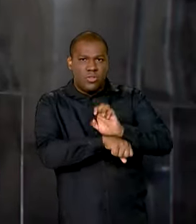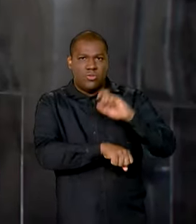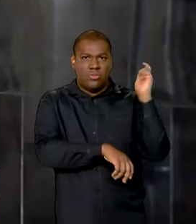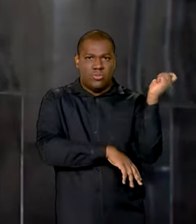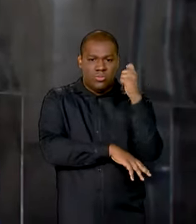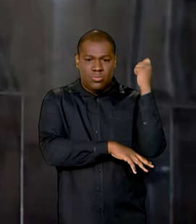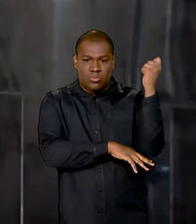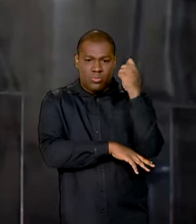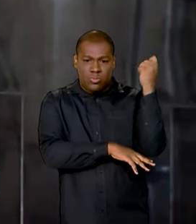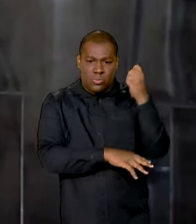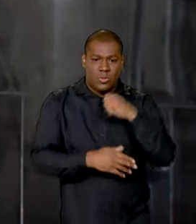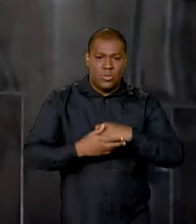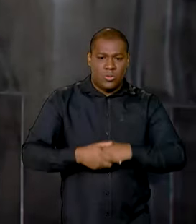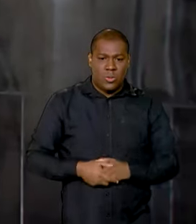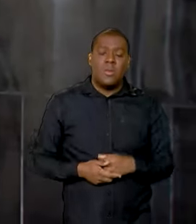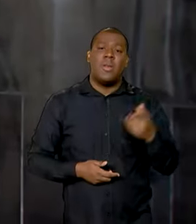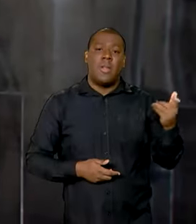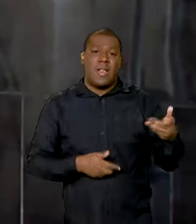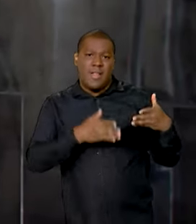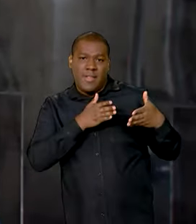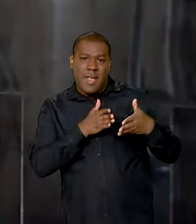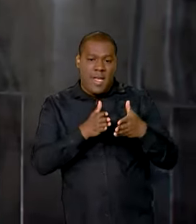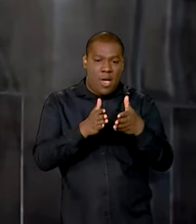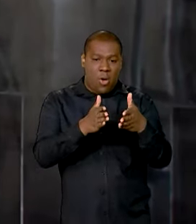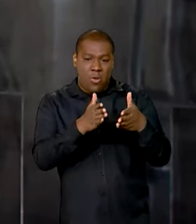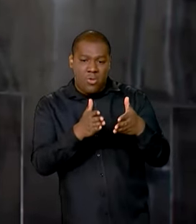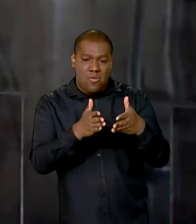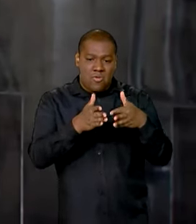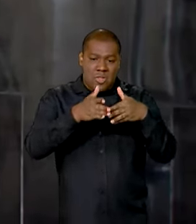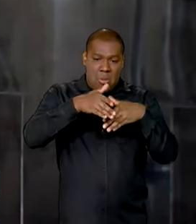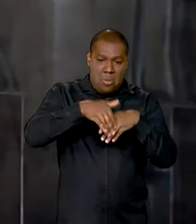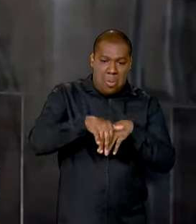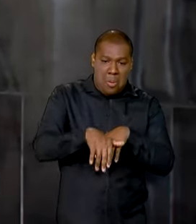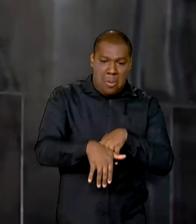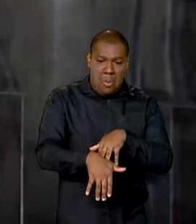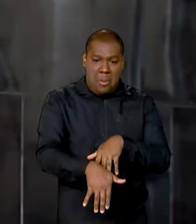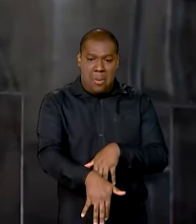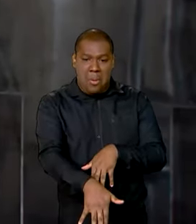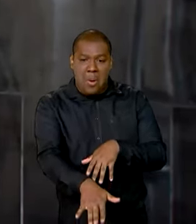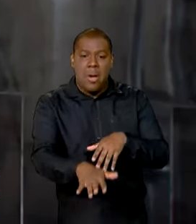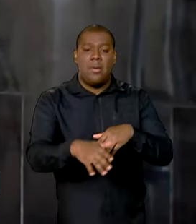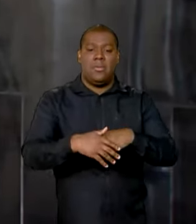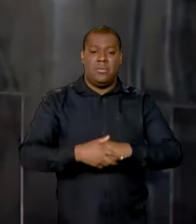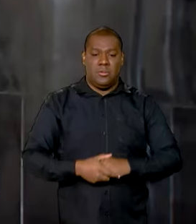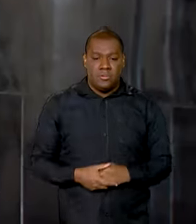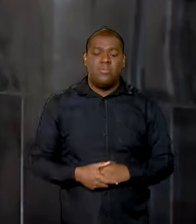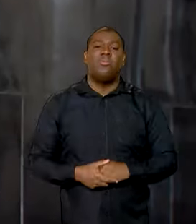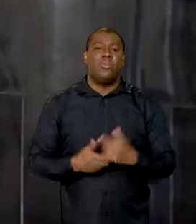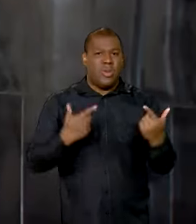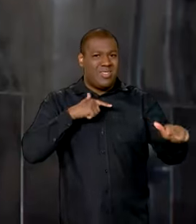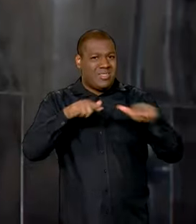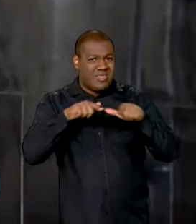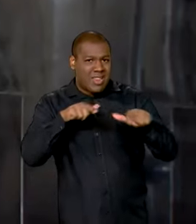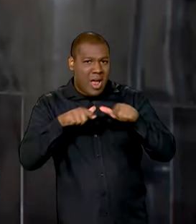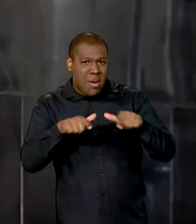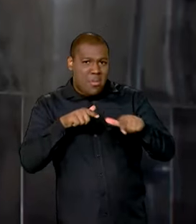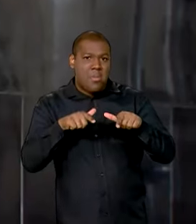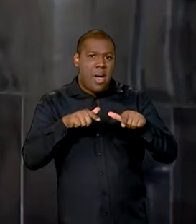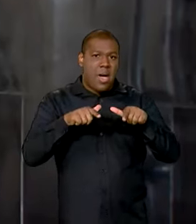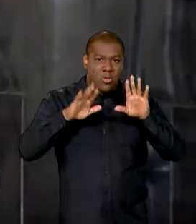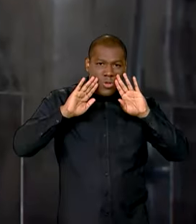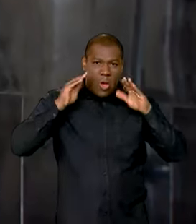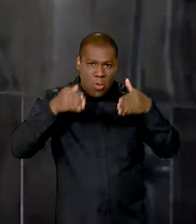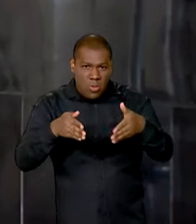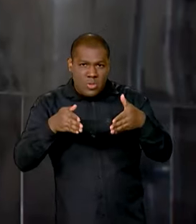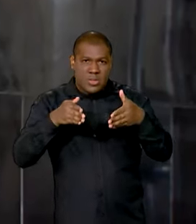foram interditadas, onde houve deslizamentos e também quedas de barreira. Todo o trabalho está concentrado na liberação das estradas federais que